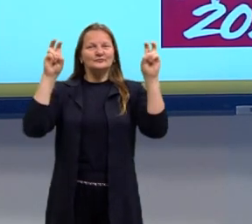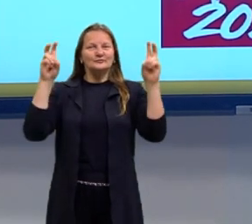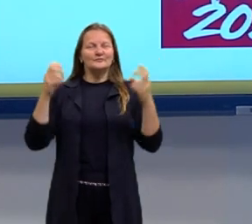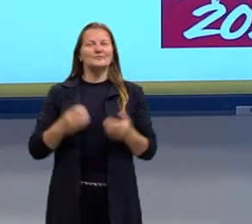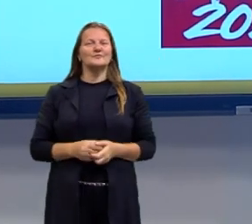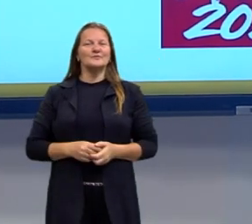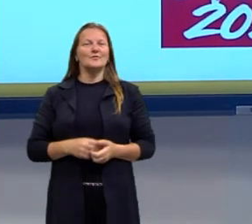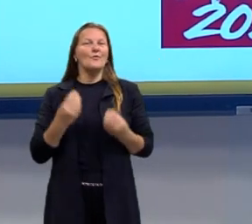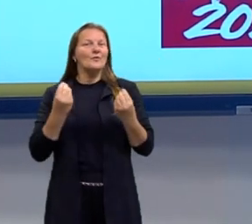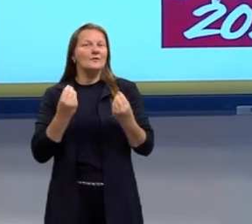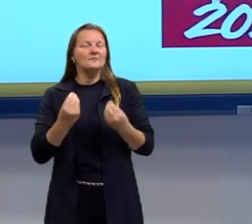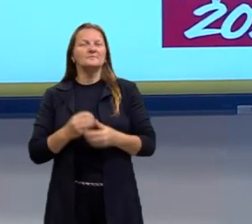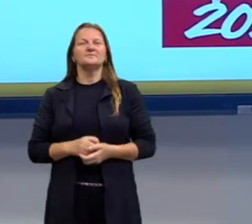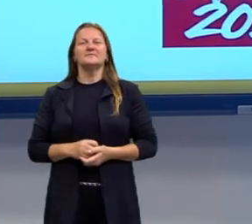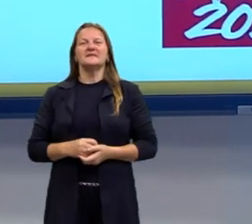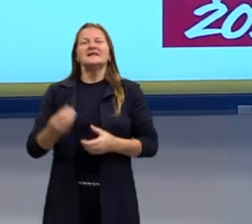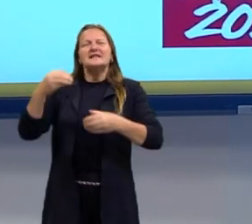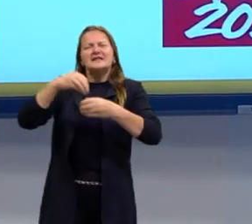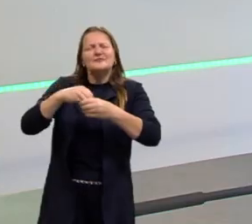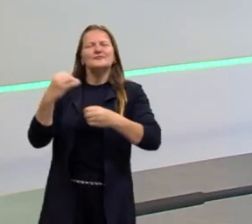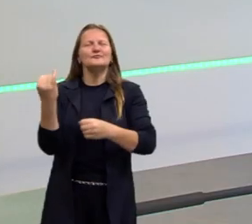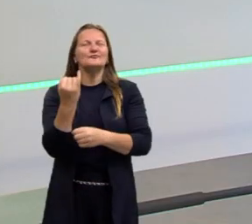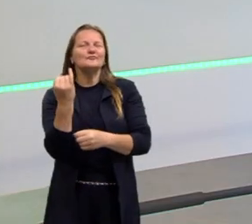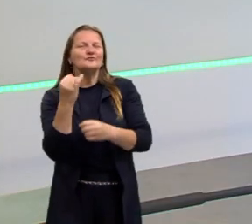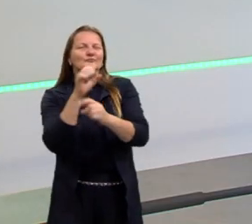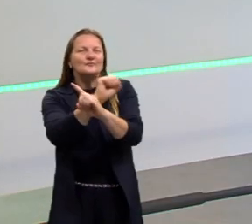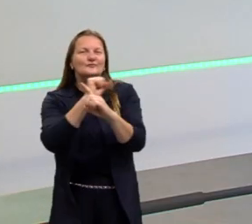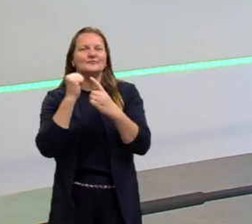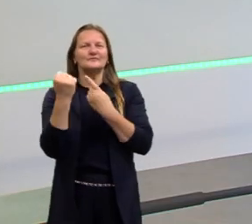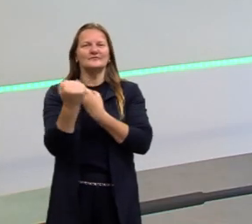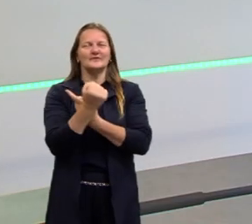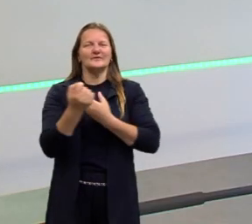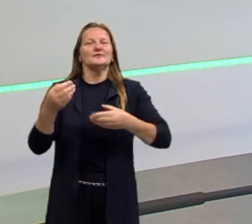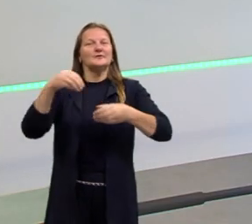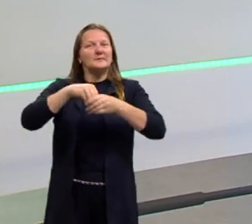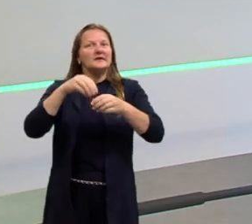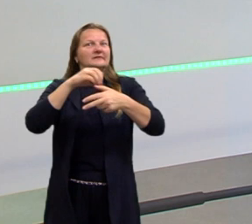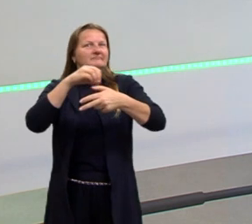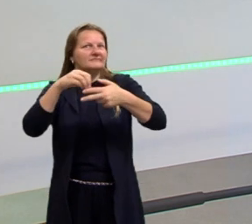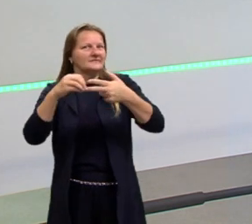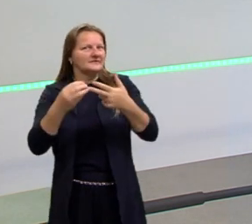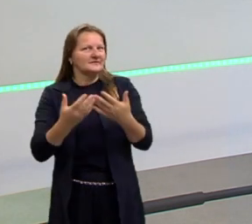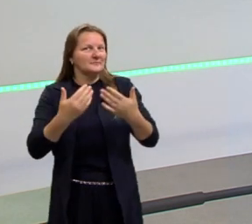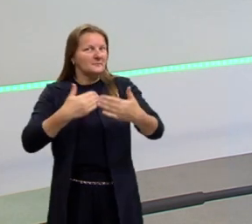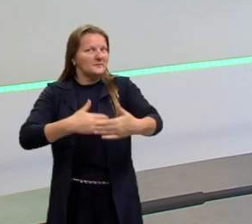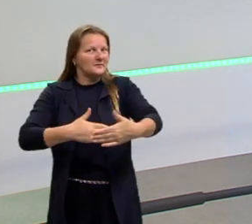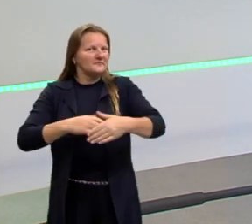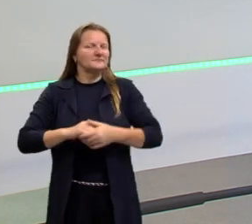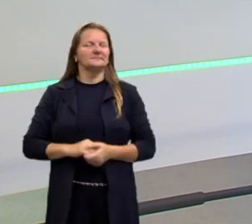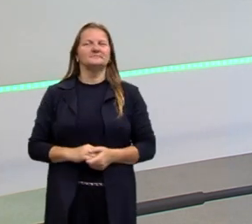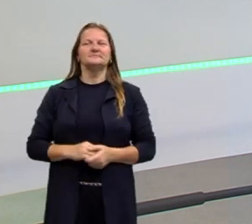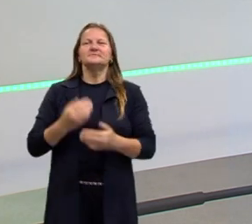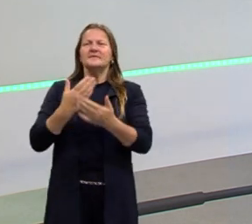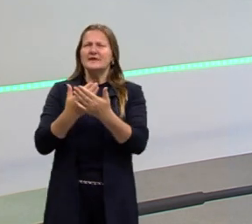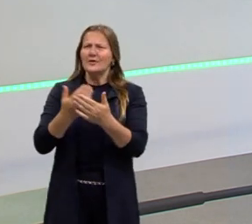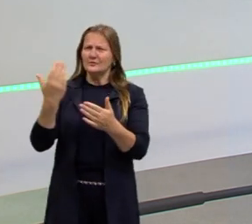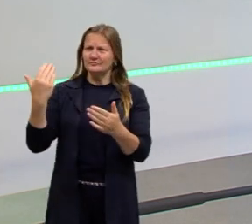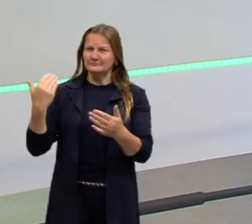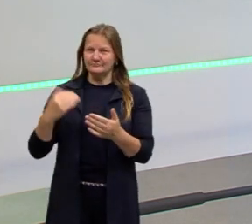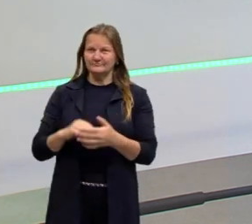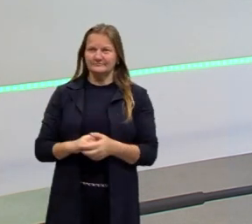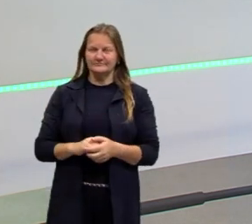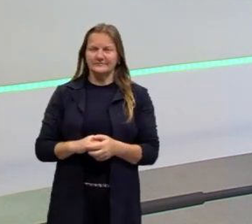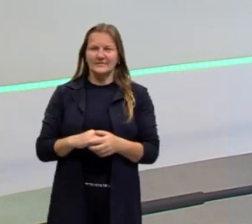é tão importante dentro da nossa sociedade e também dentro do ENEM. Na aula anterior nós trabalhamos um